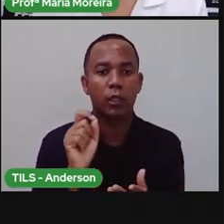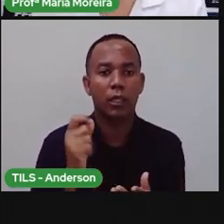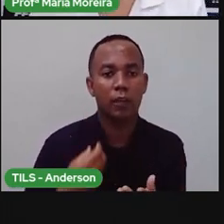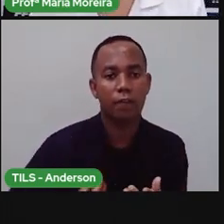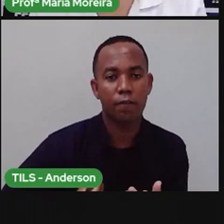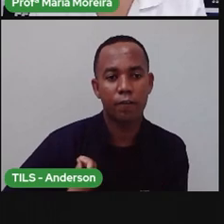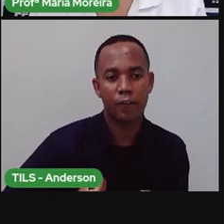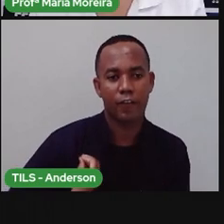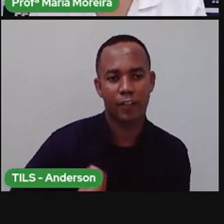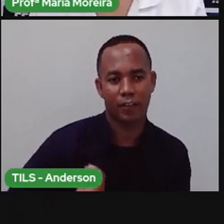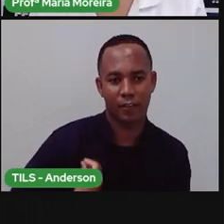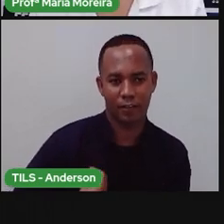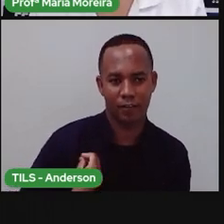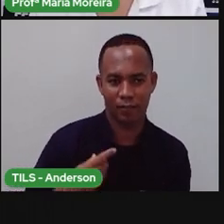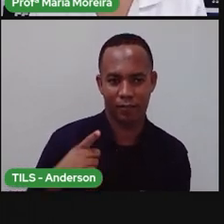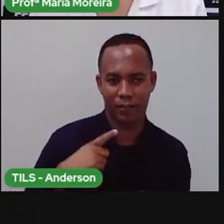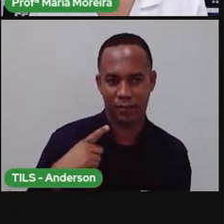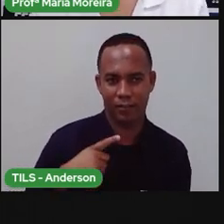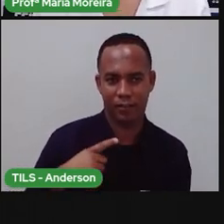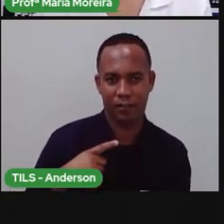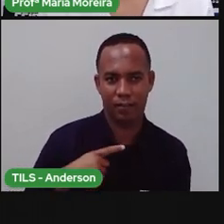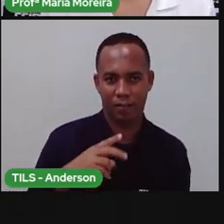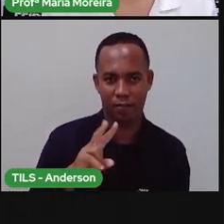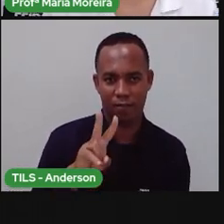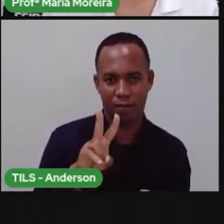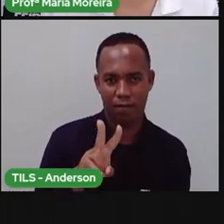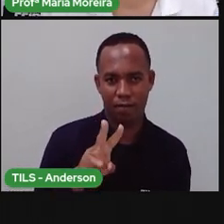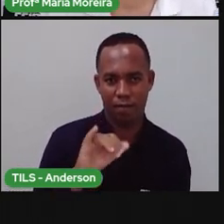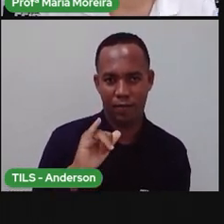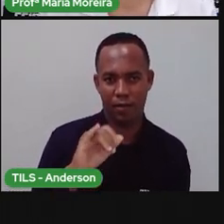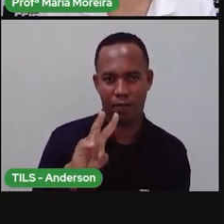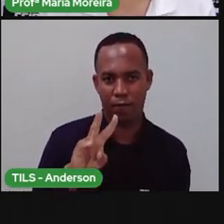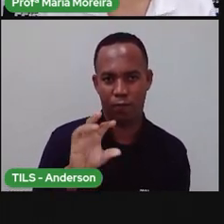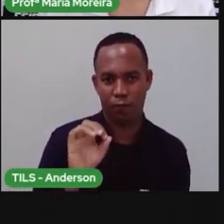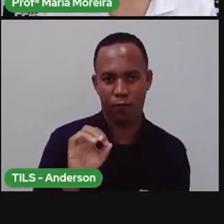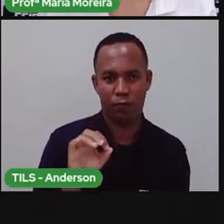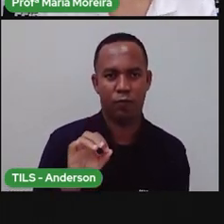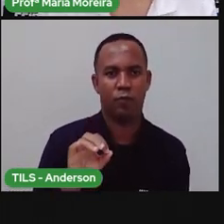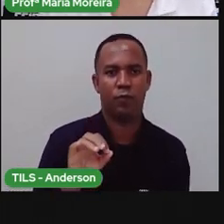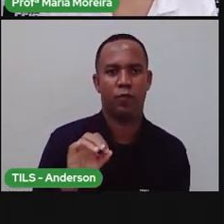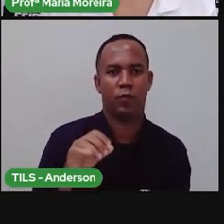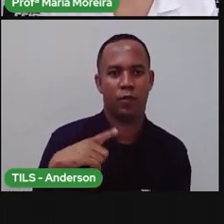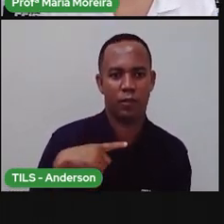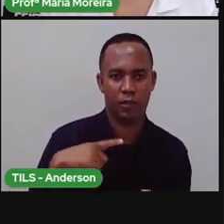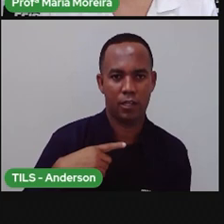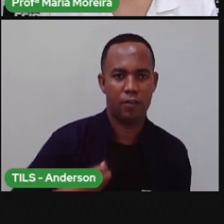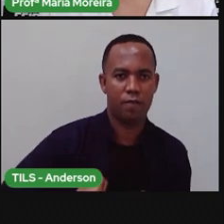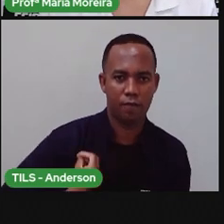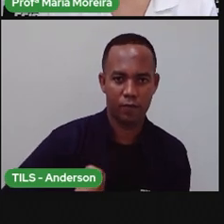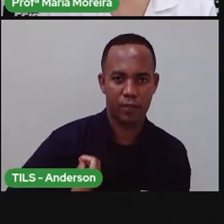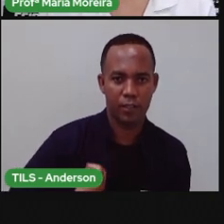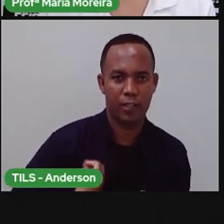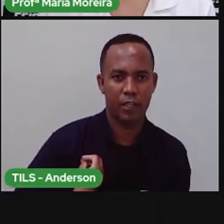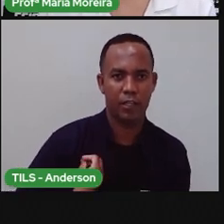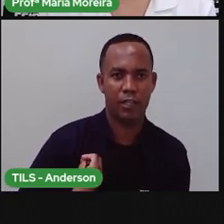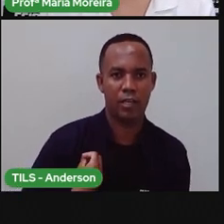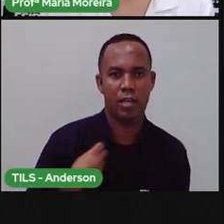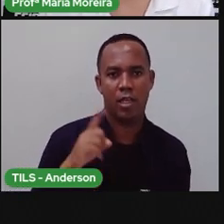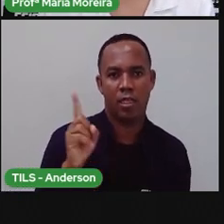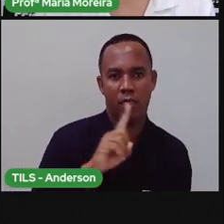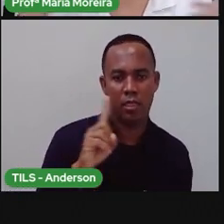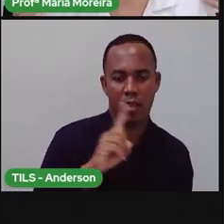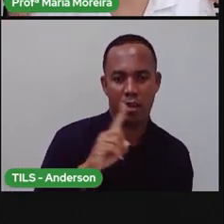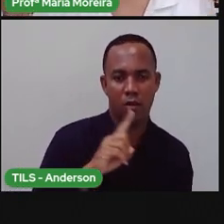aquilo que tem vida. E o que é o ser não vivo? É aquilo que não possui vida.